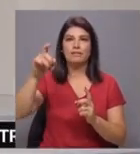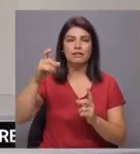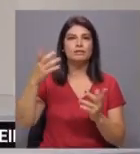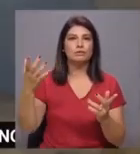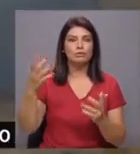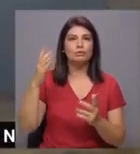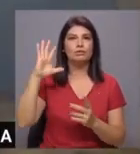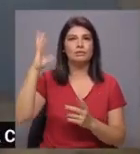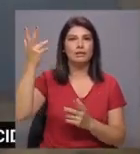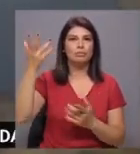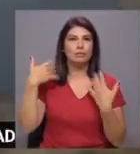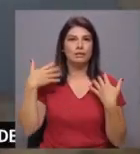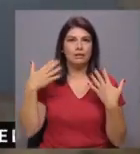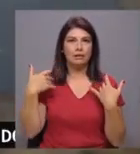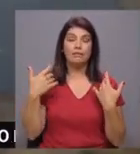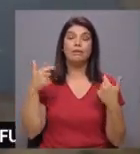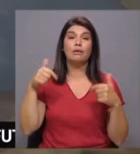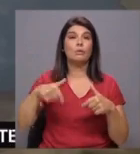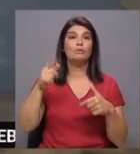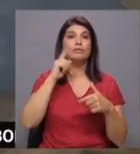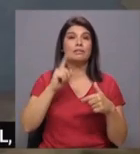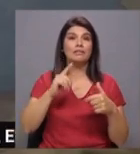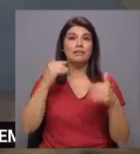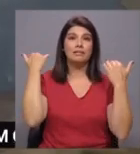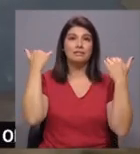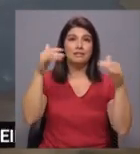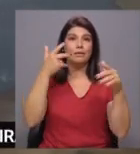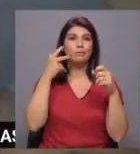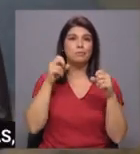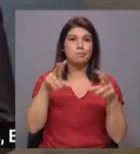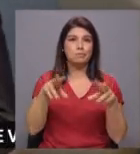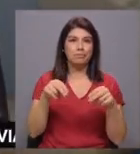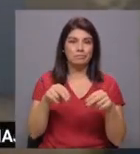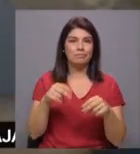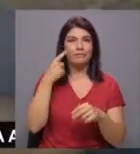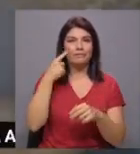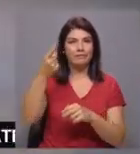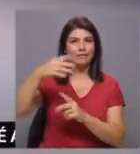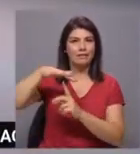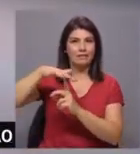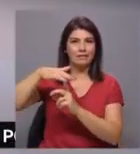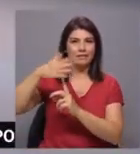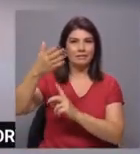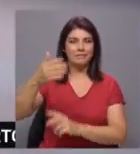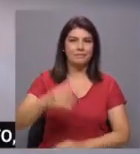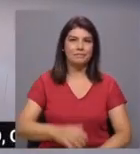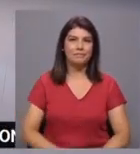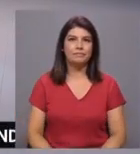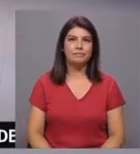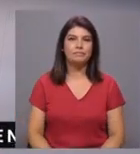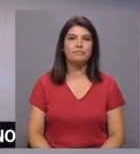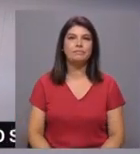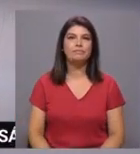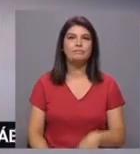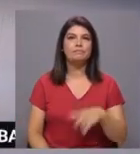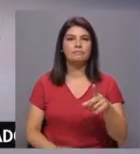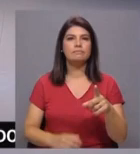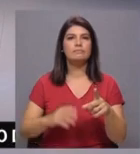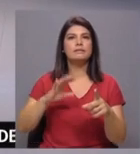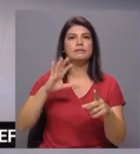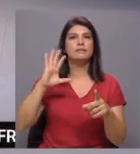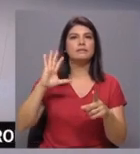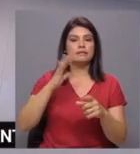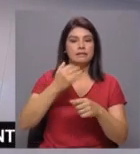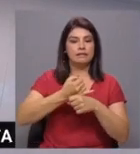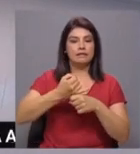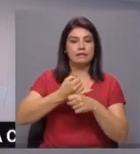e um dia de céu geralmente limpo. Vamos ver as imagens de satélite. Então, temos o anticiclone localizado a nordeste